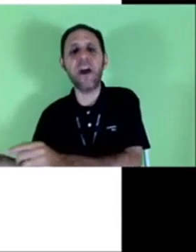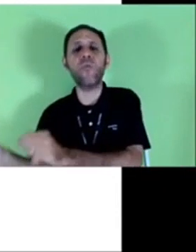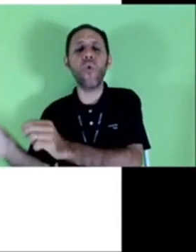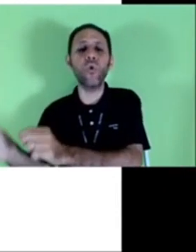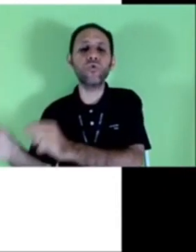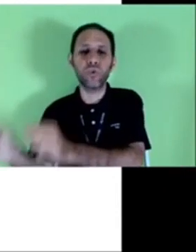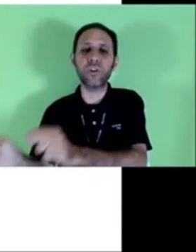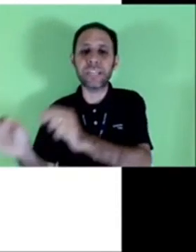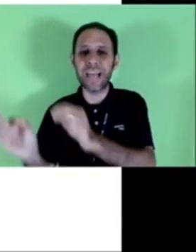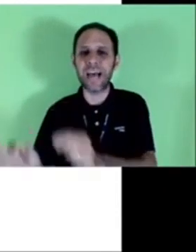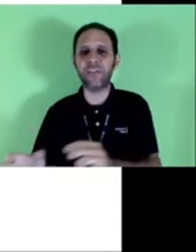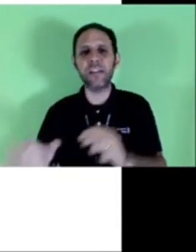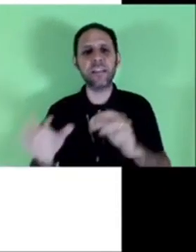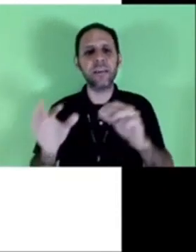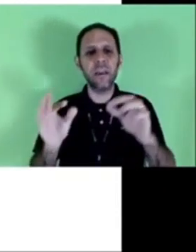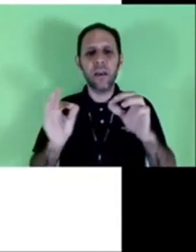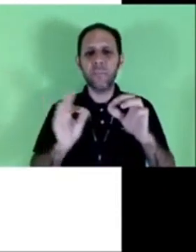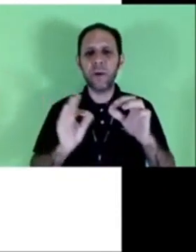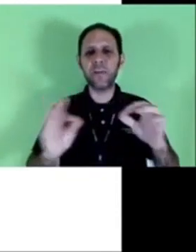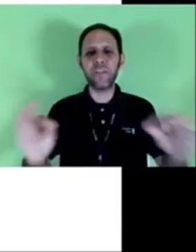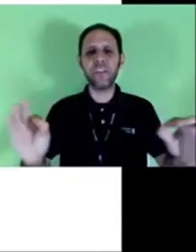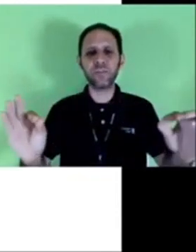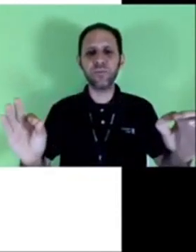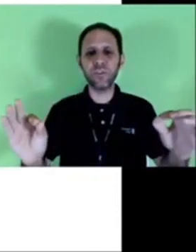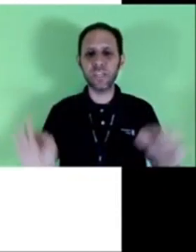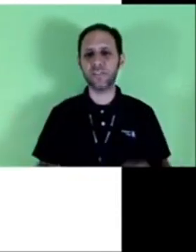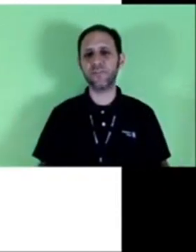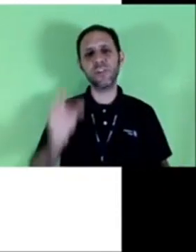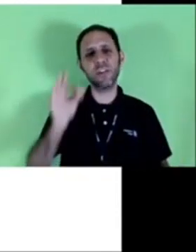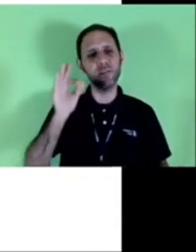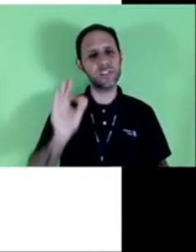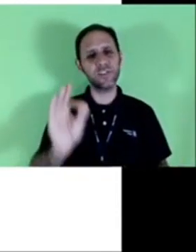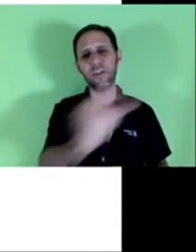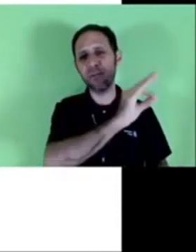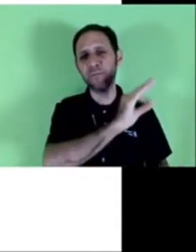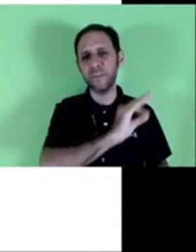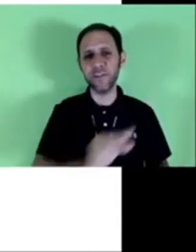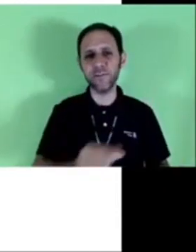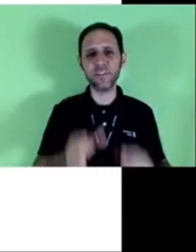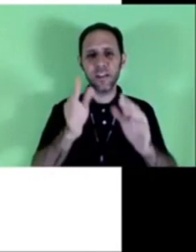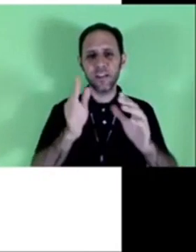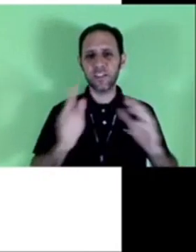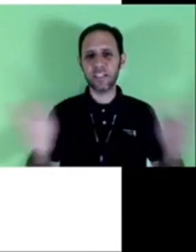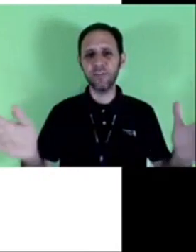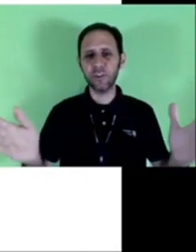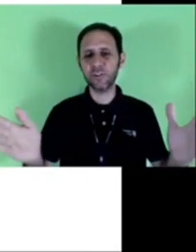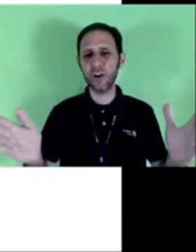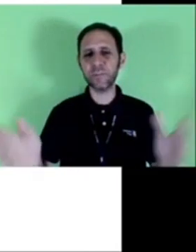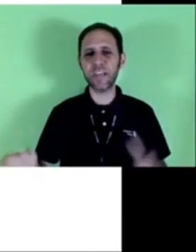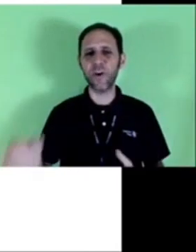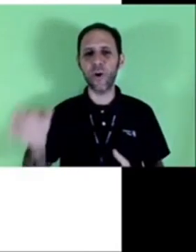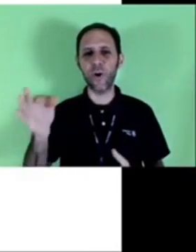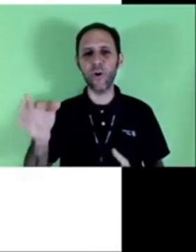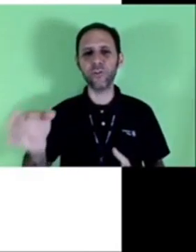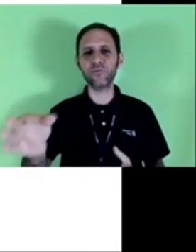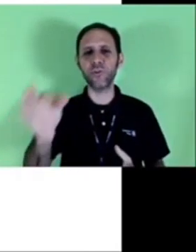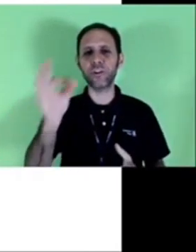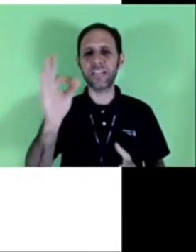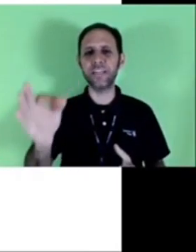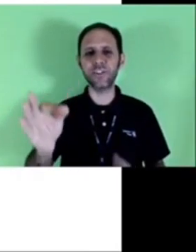a ação é o ortorgado. Olha que palavrinhas bonitas. O dia que vocês tiverem filhos, já tem dois nomes aí.